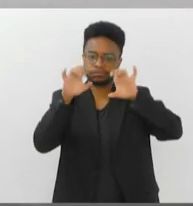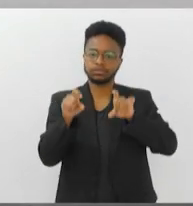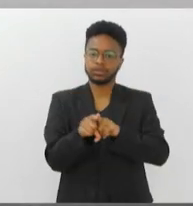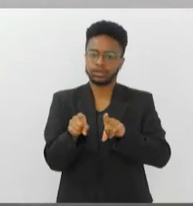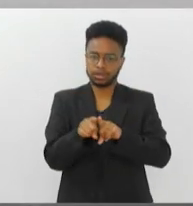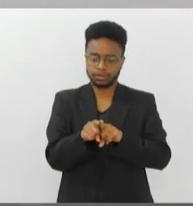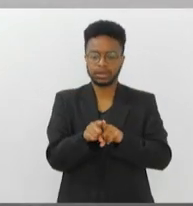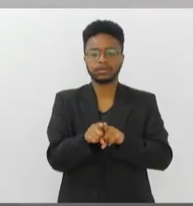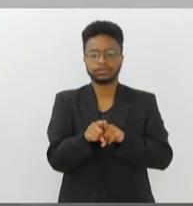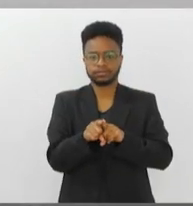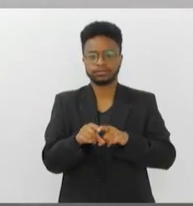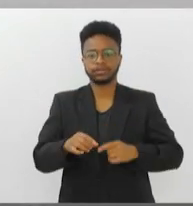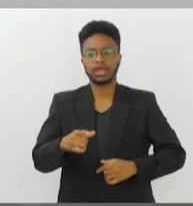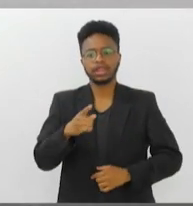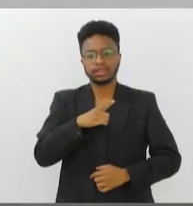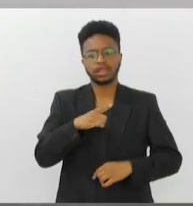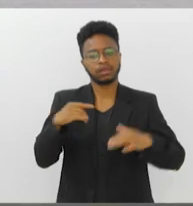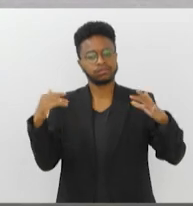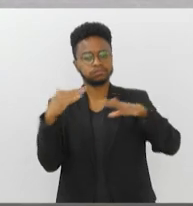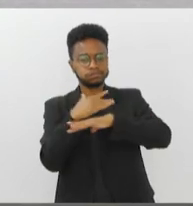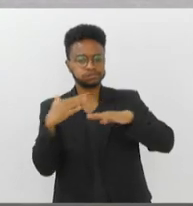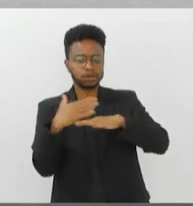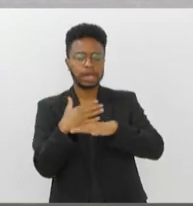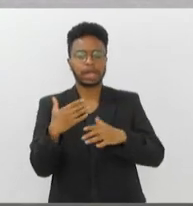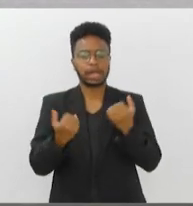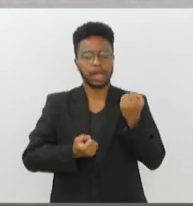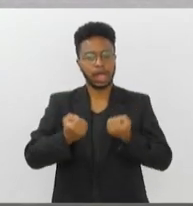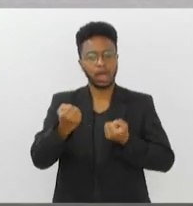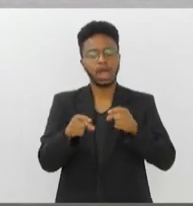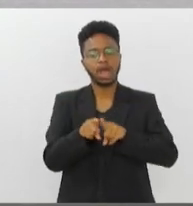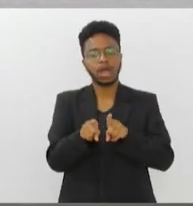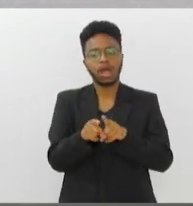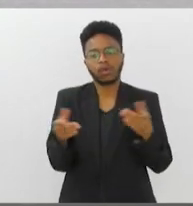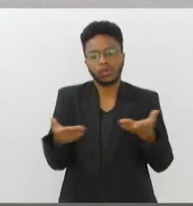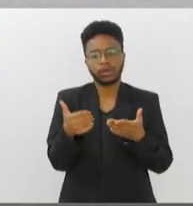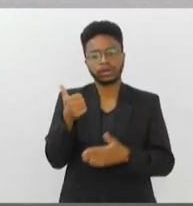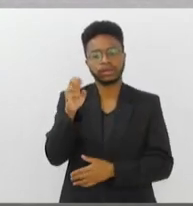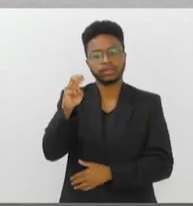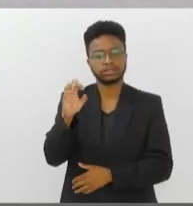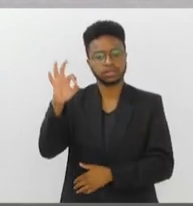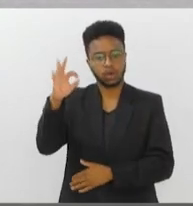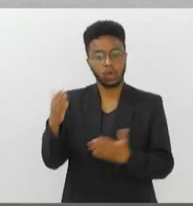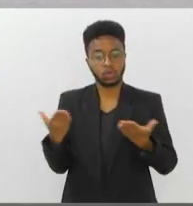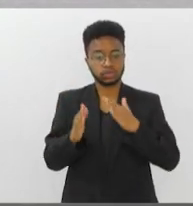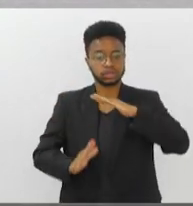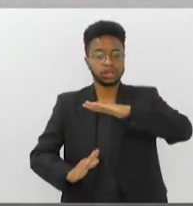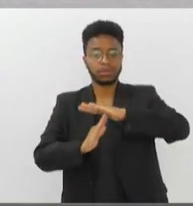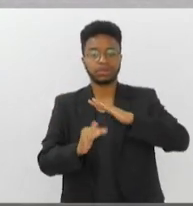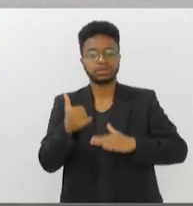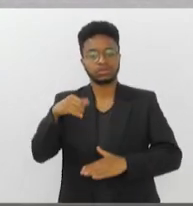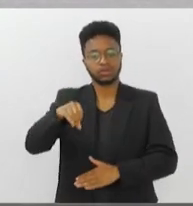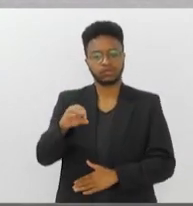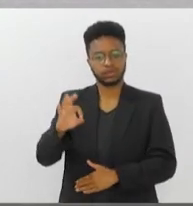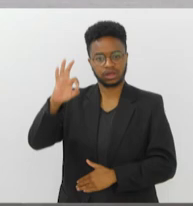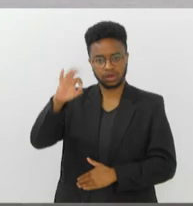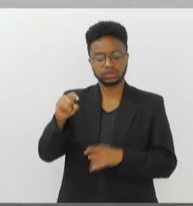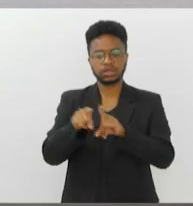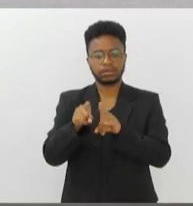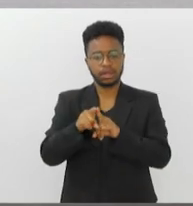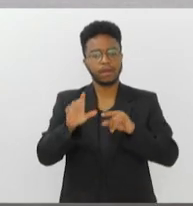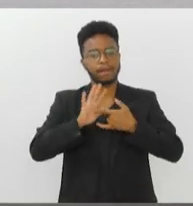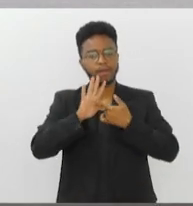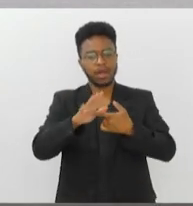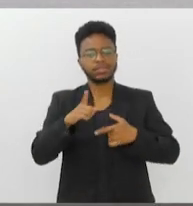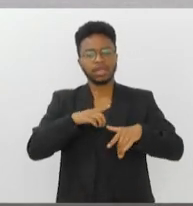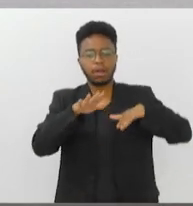de Guanabara. Ponte Ríniterói com bastante movimento. Nesse momento faz 15 graus. A máxima para hoje é de 19 graus. E tem alerta de